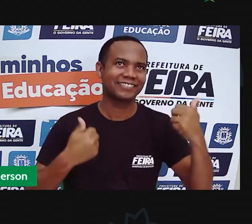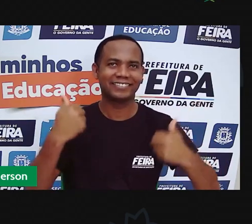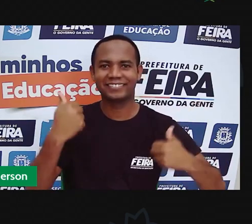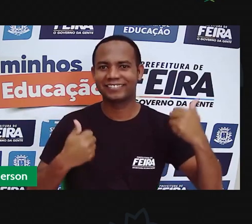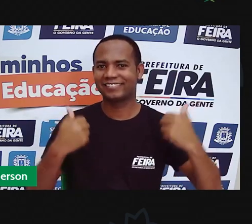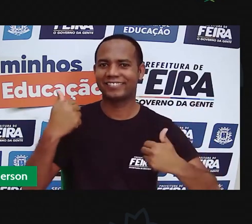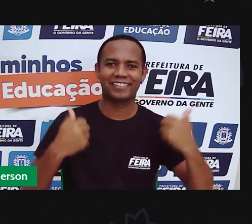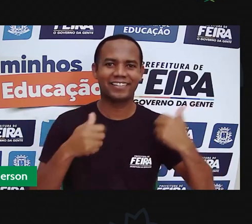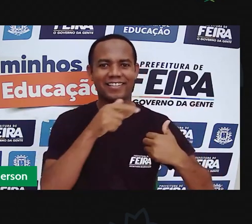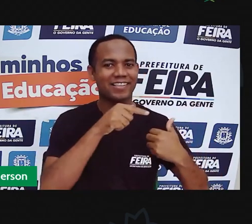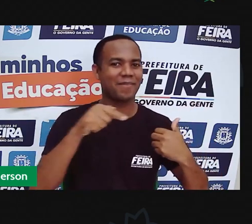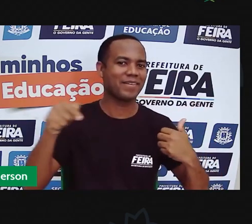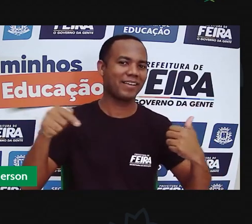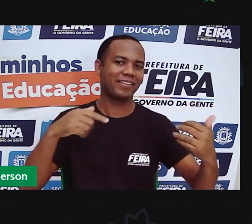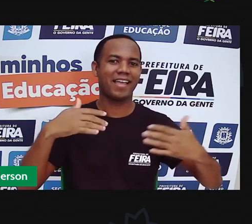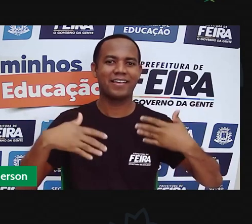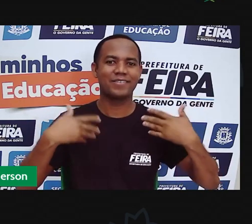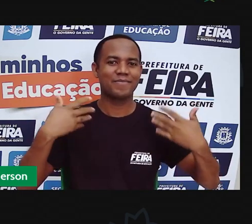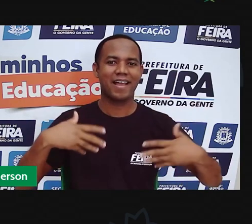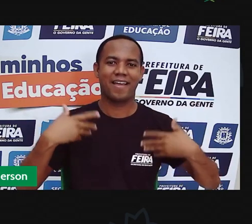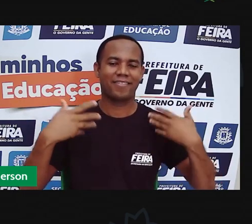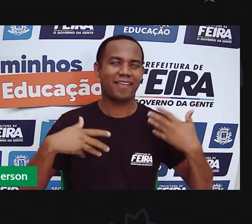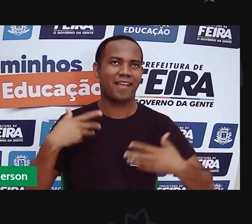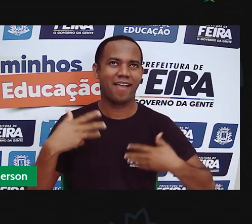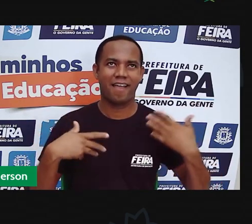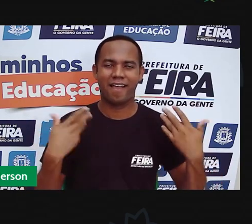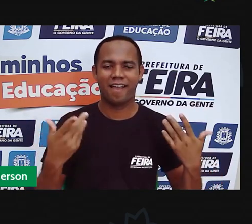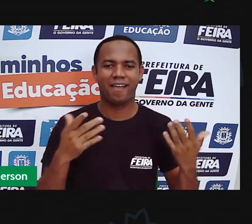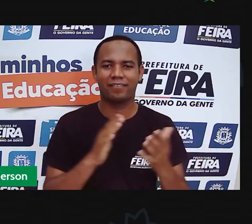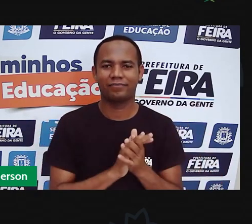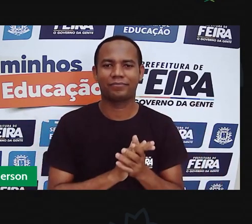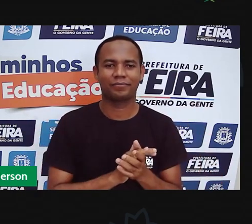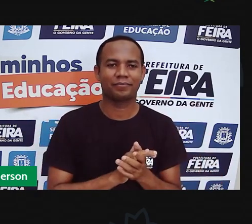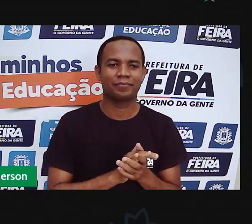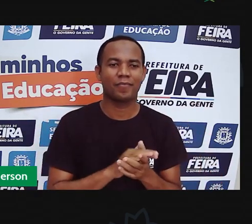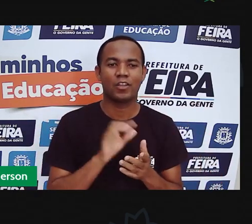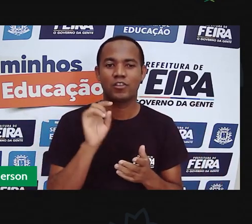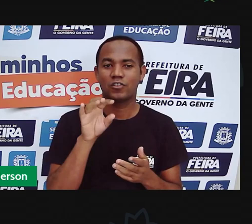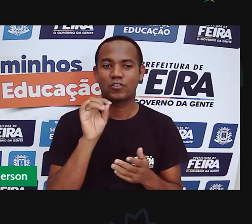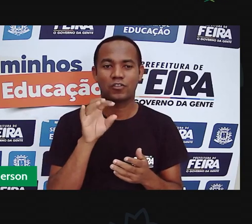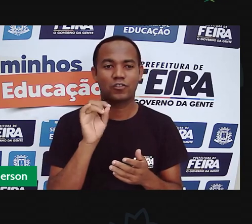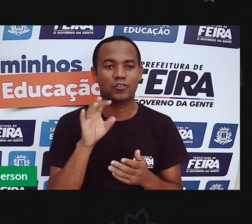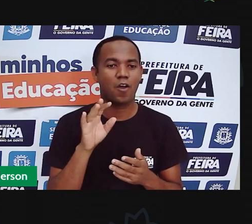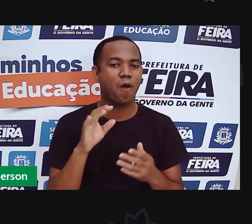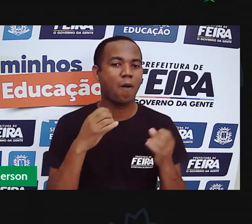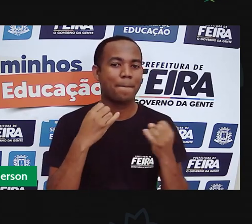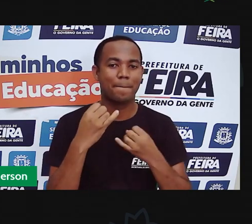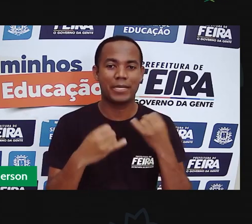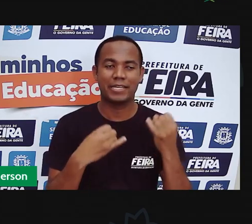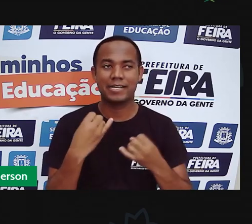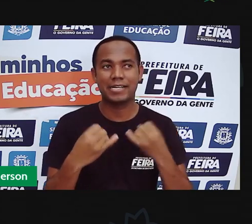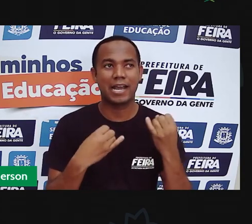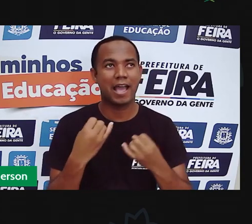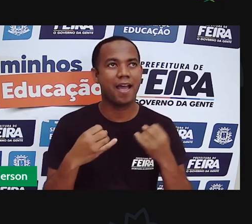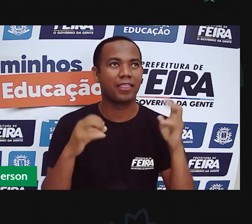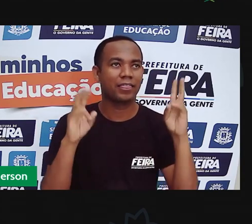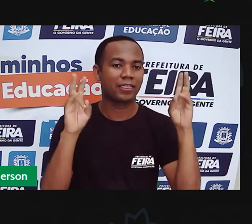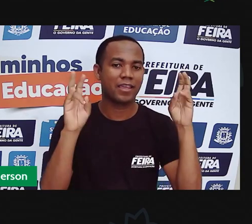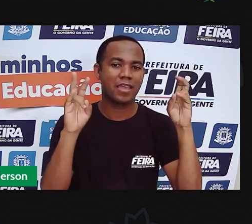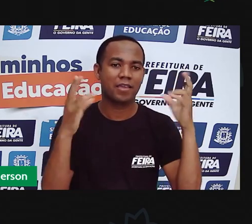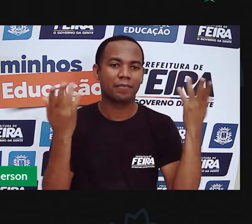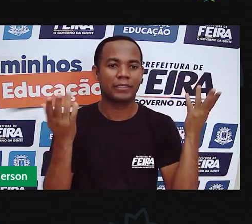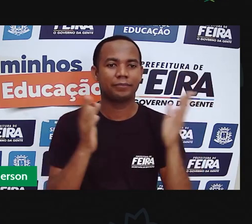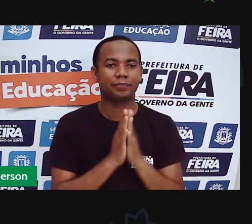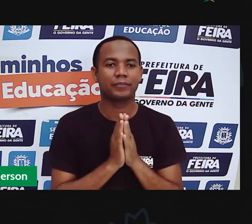a nossa semana maravilhosa. Vamos tratar aí só e somente só essas brinquedos. Já falamos